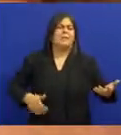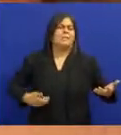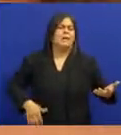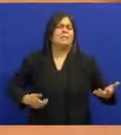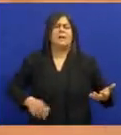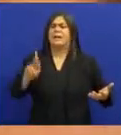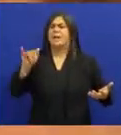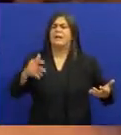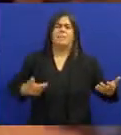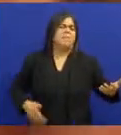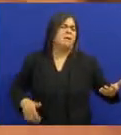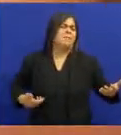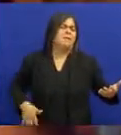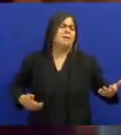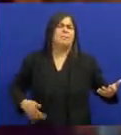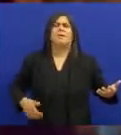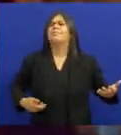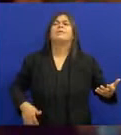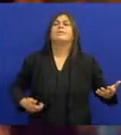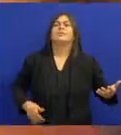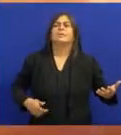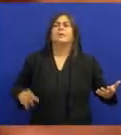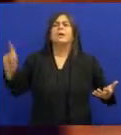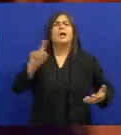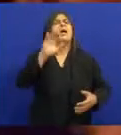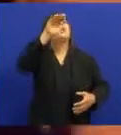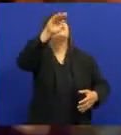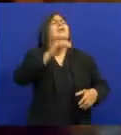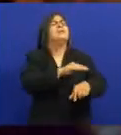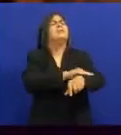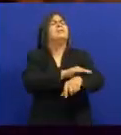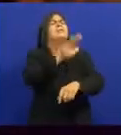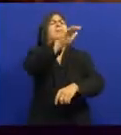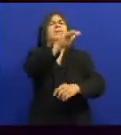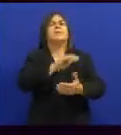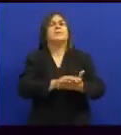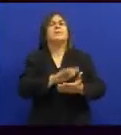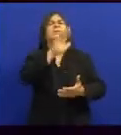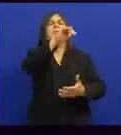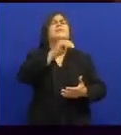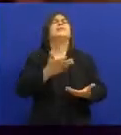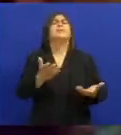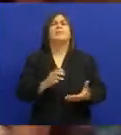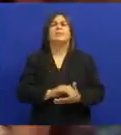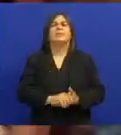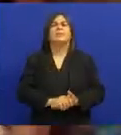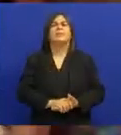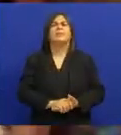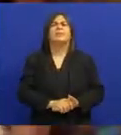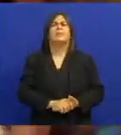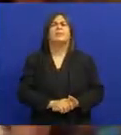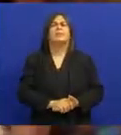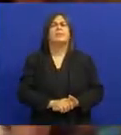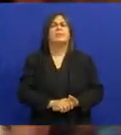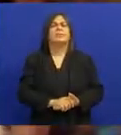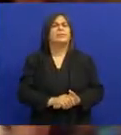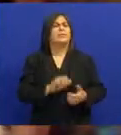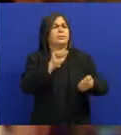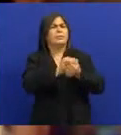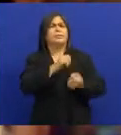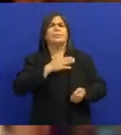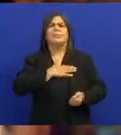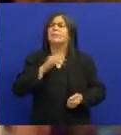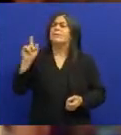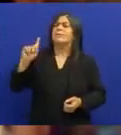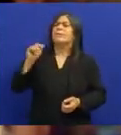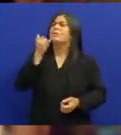estava lá ensaindo Com o Cátia e tal Tocando as minhas coisas E aí o Jacos falou assim Ei, nego Venha cá E tal Aí me chamou assim Ele falou Você